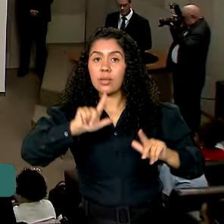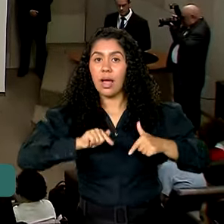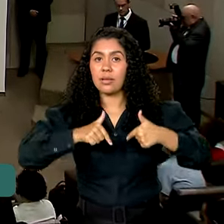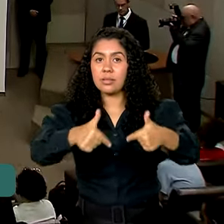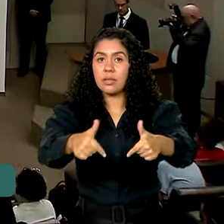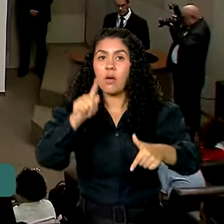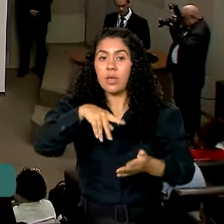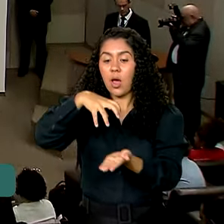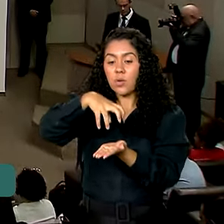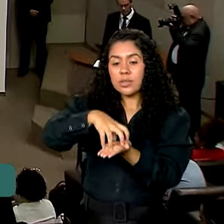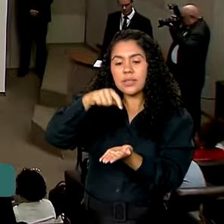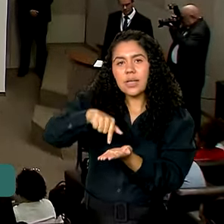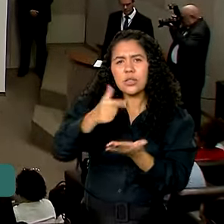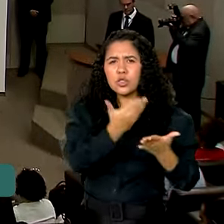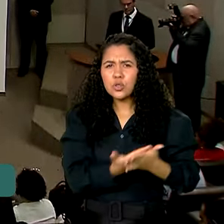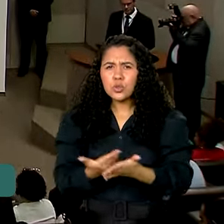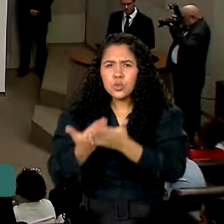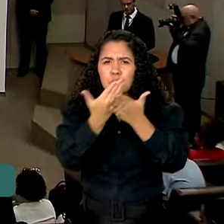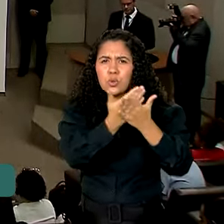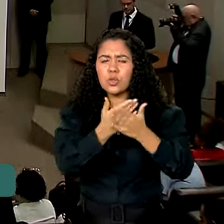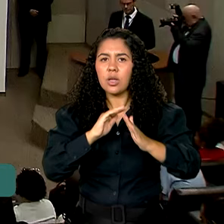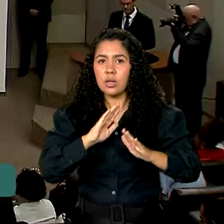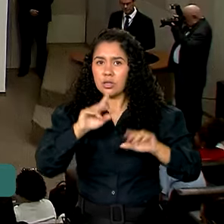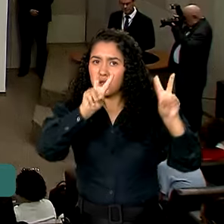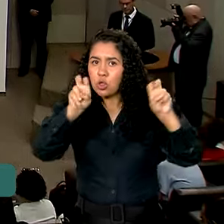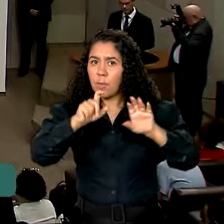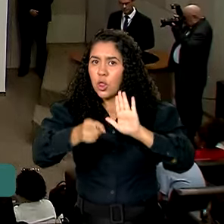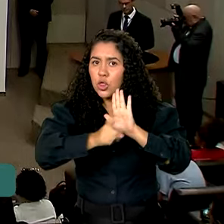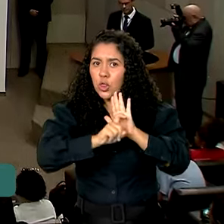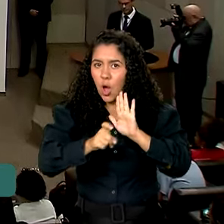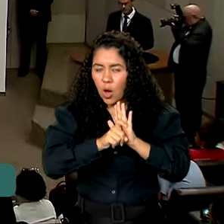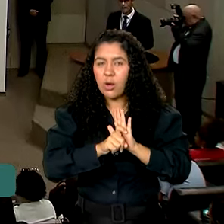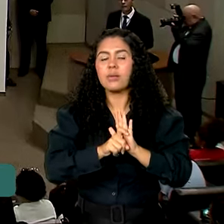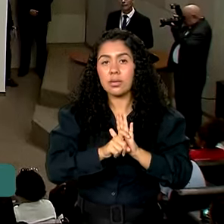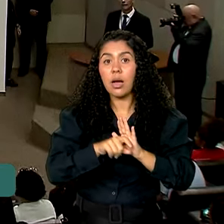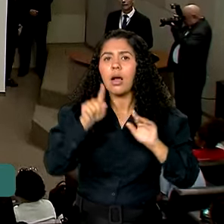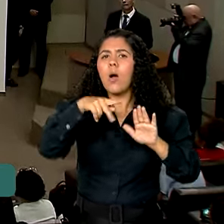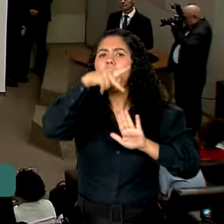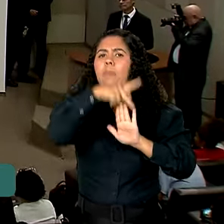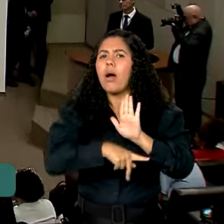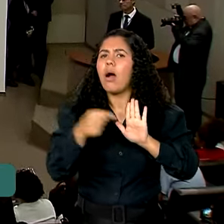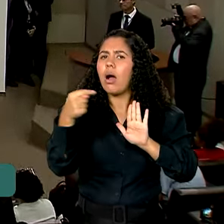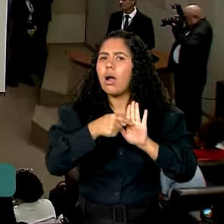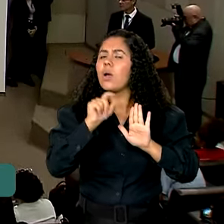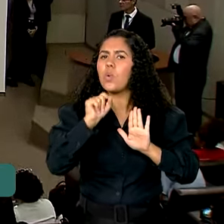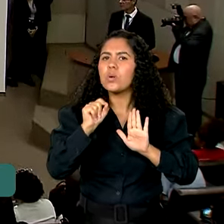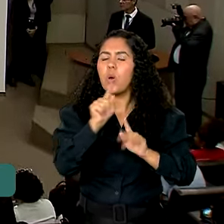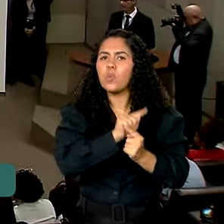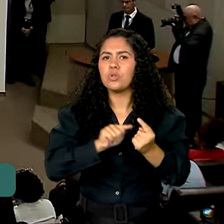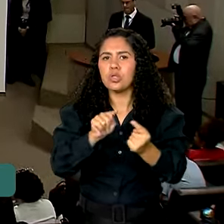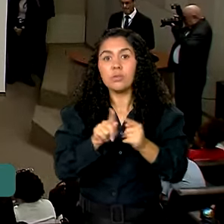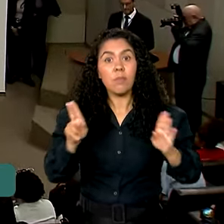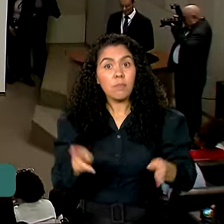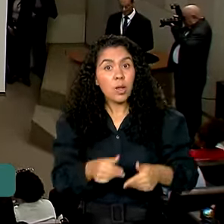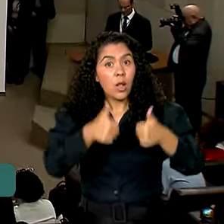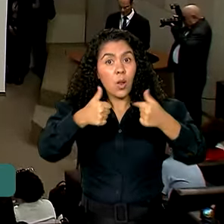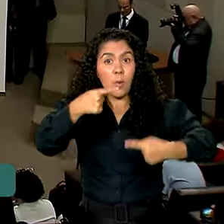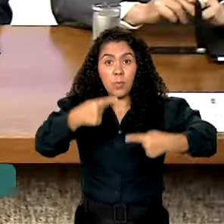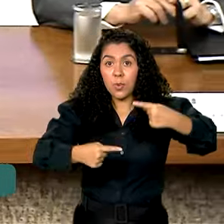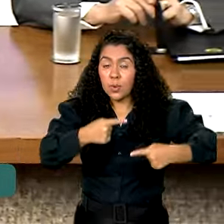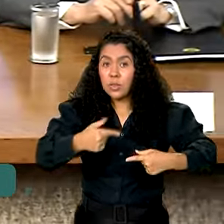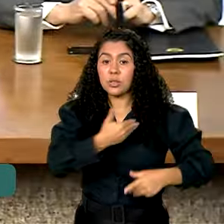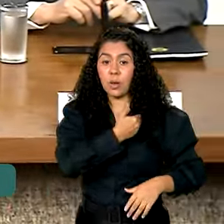sobre Drogas e Desenvolvimento Social Comunitário. O projeto é dedicado a fortalecer as políticas